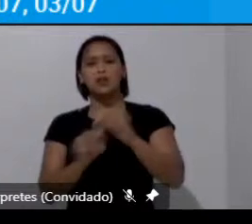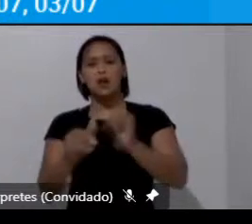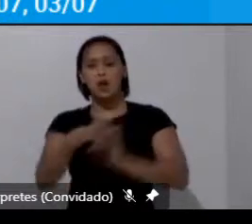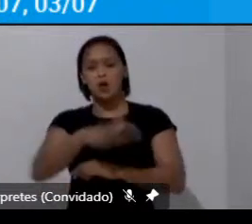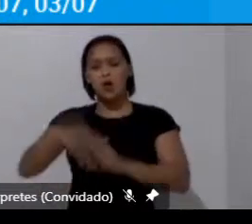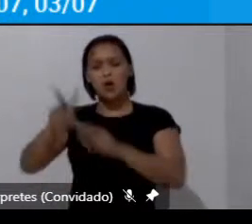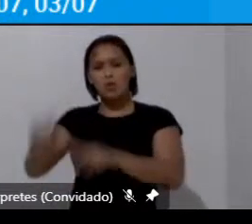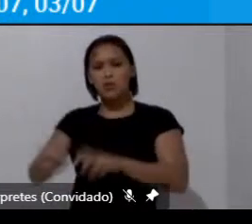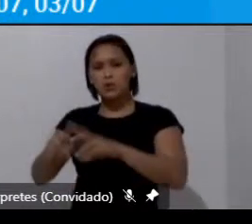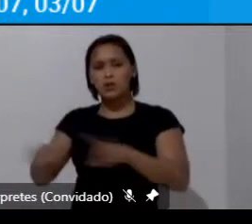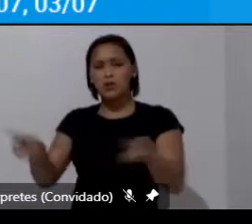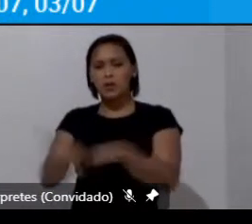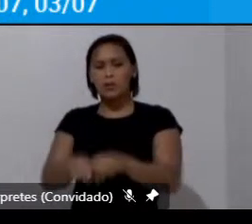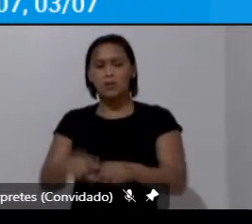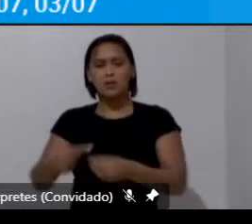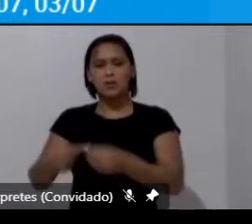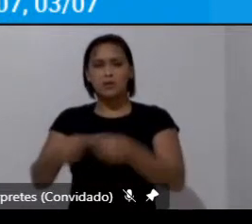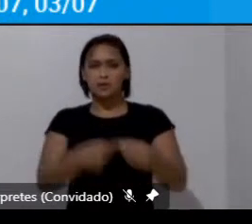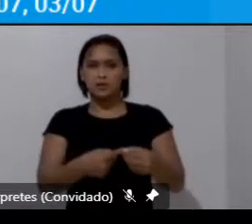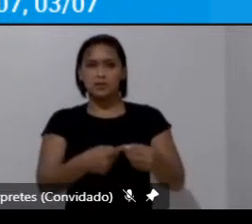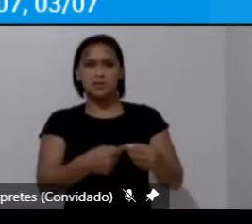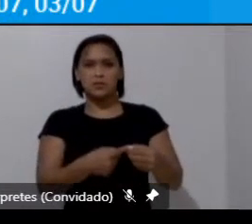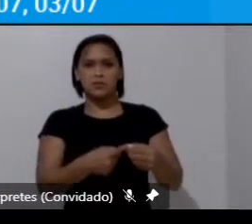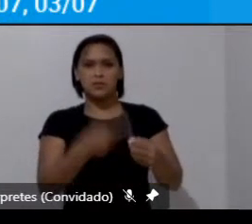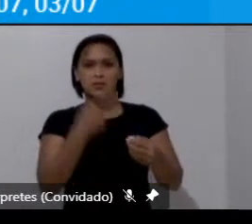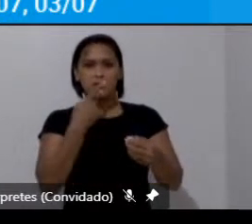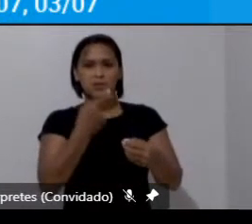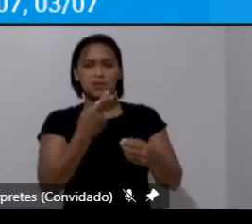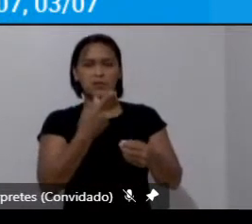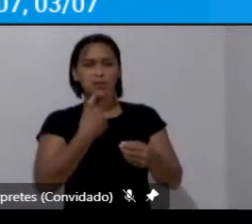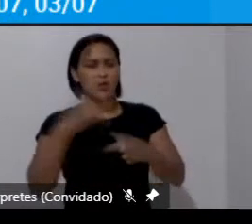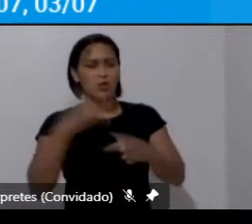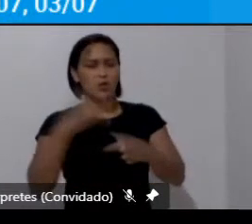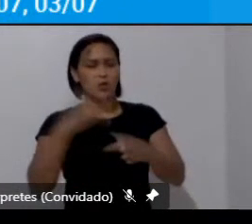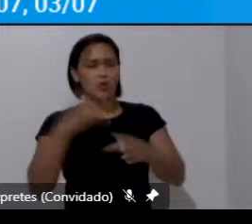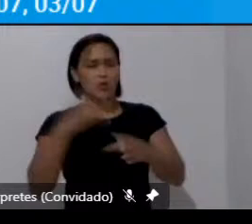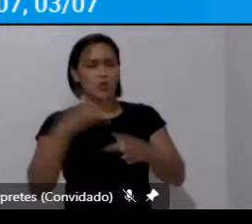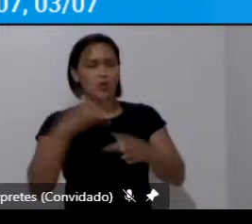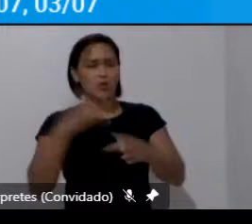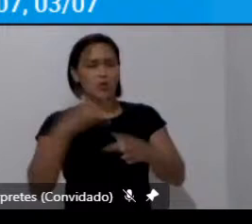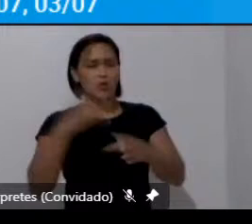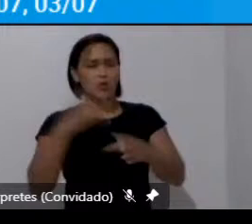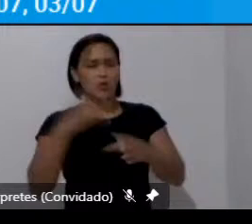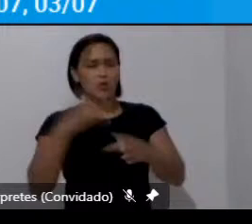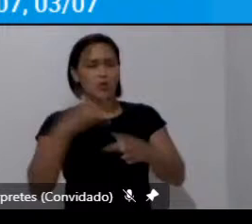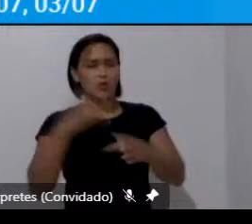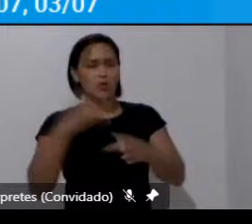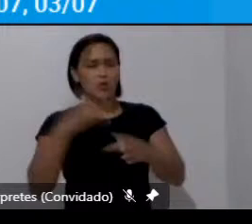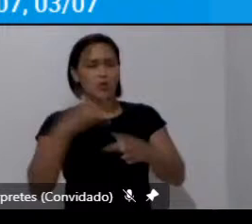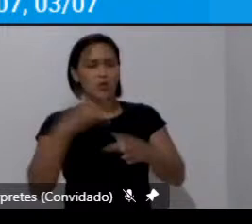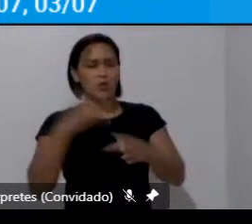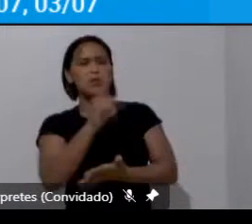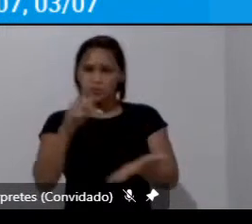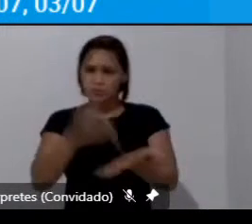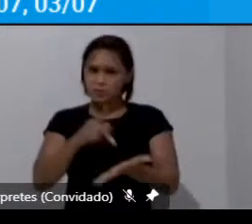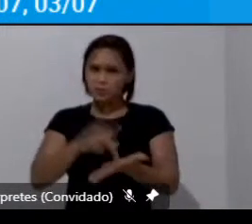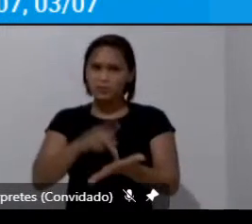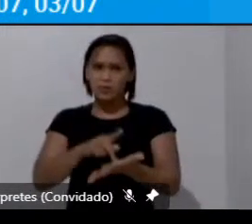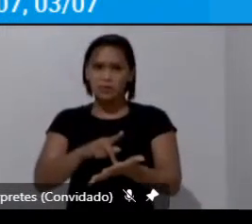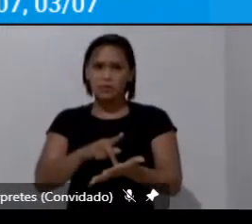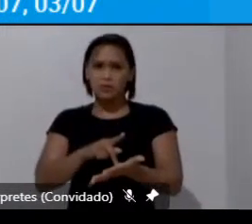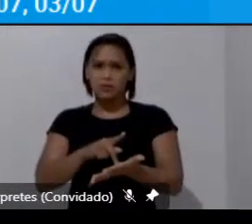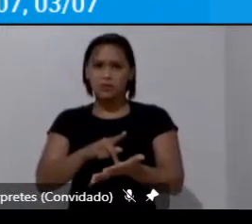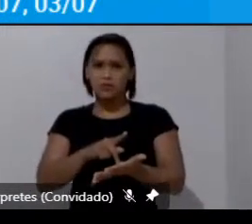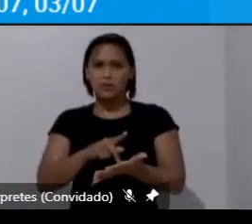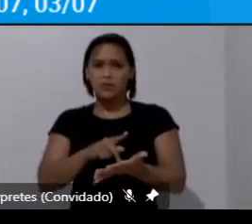contexto metropolitano como isso é real. A mobilidade geográfica pensada em